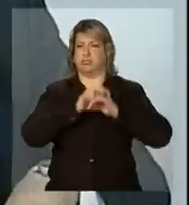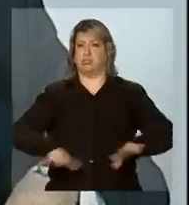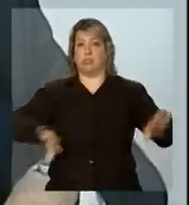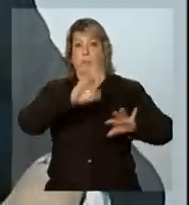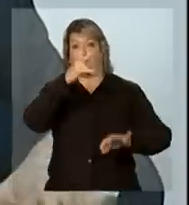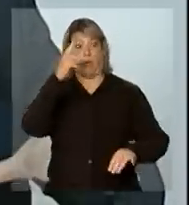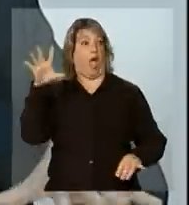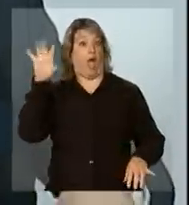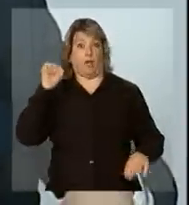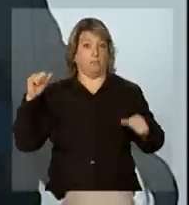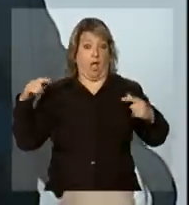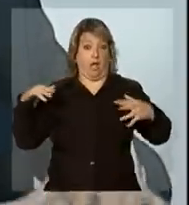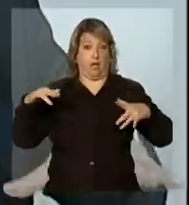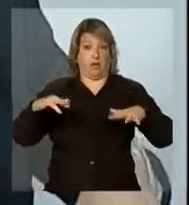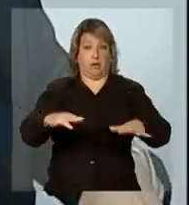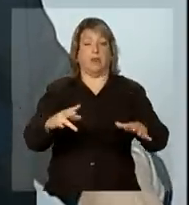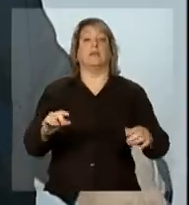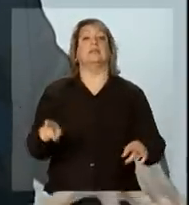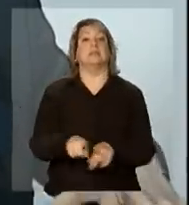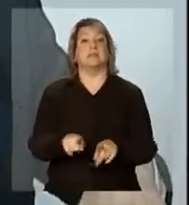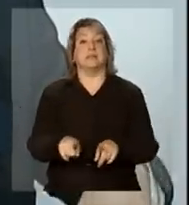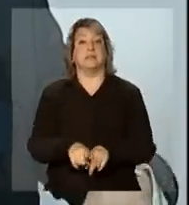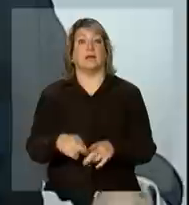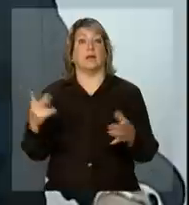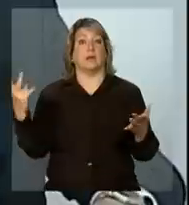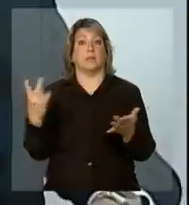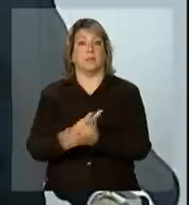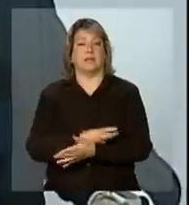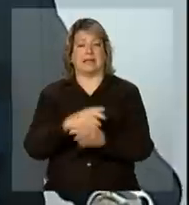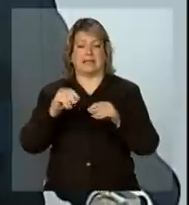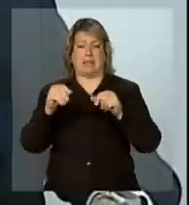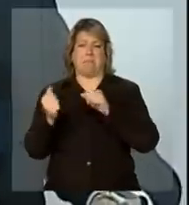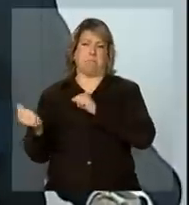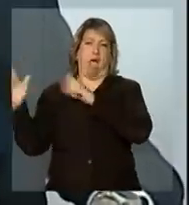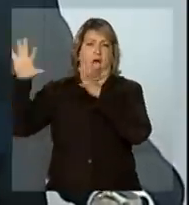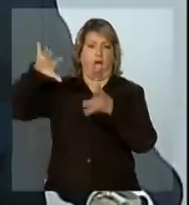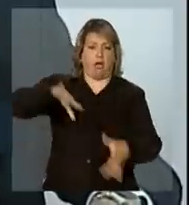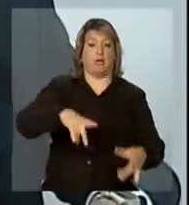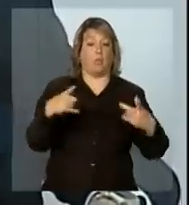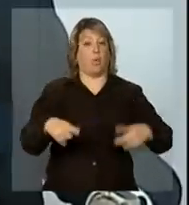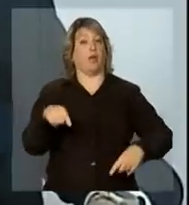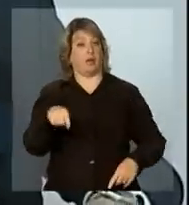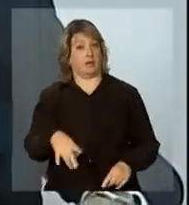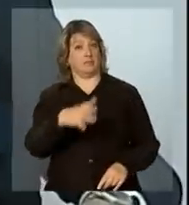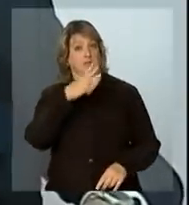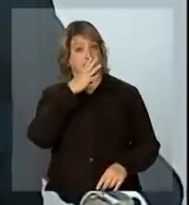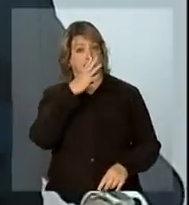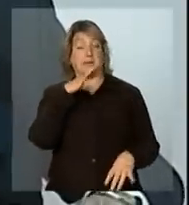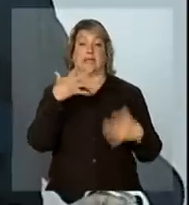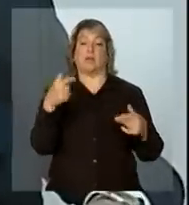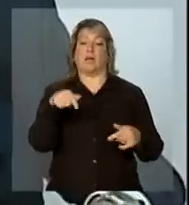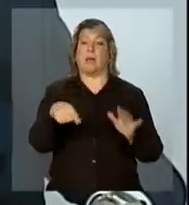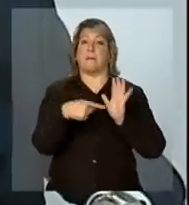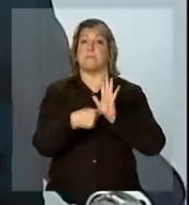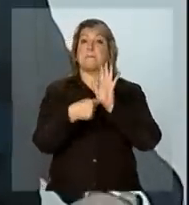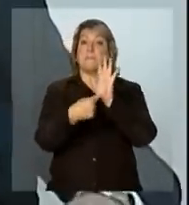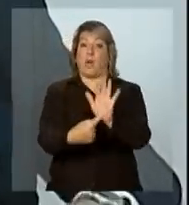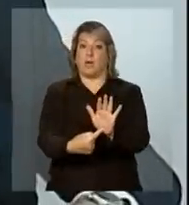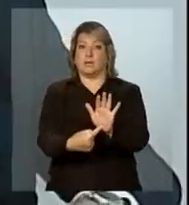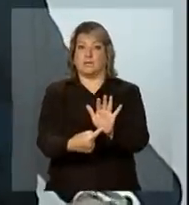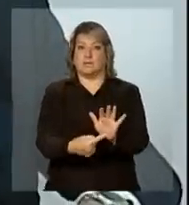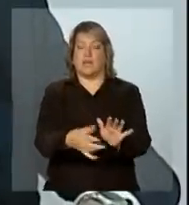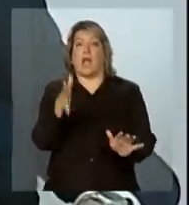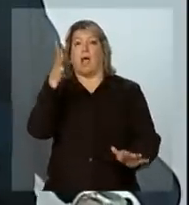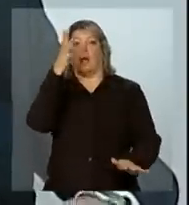as pessoas saíram e caiu uma contenção de encosta naquele local. Então, mostra que esse trabalho